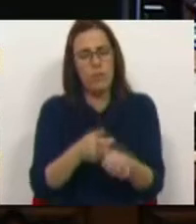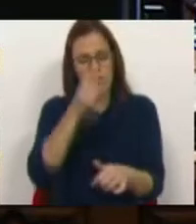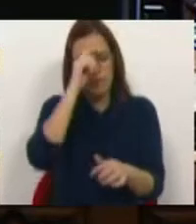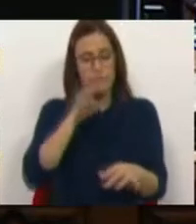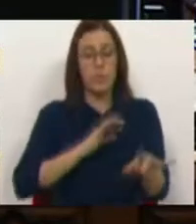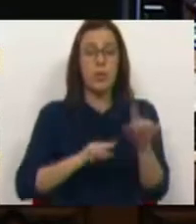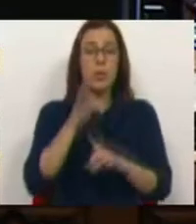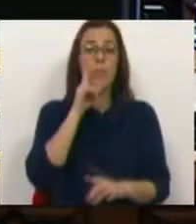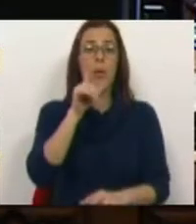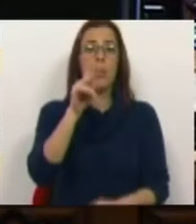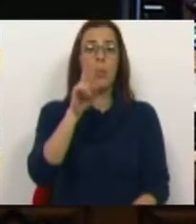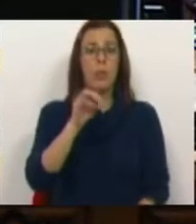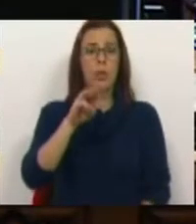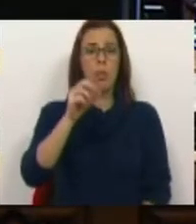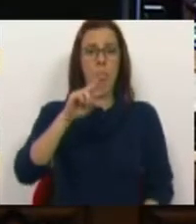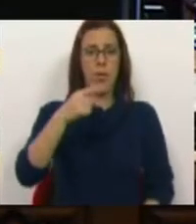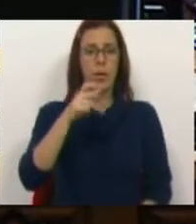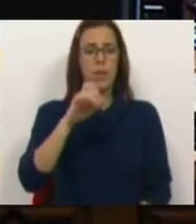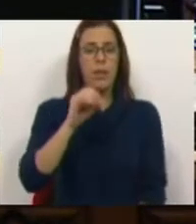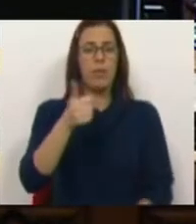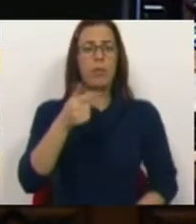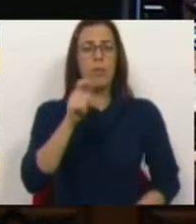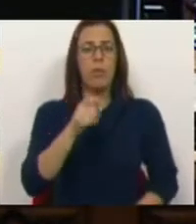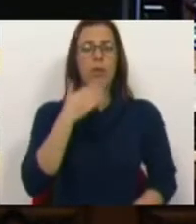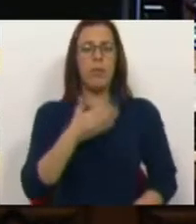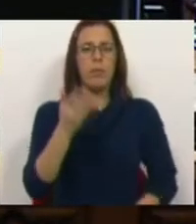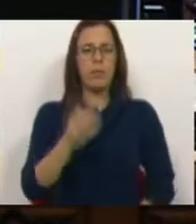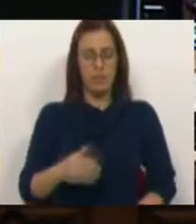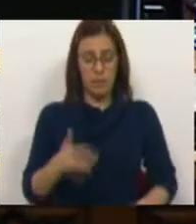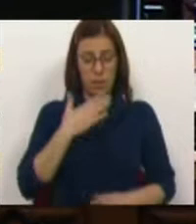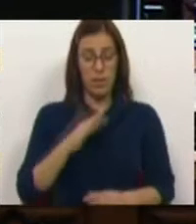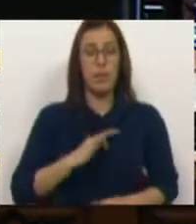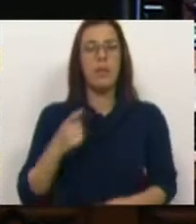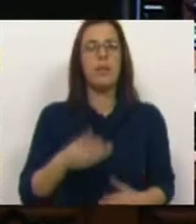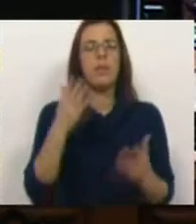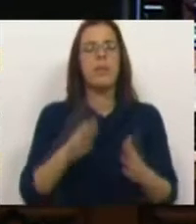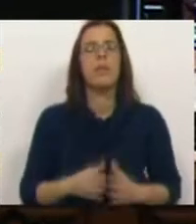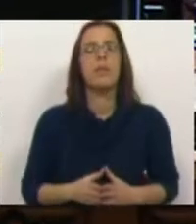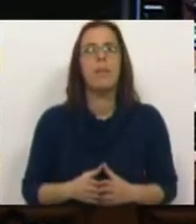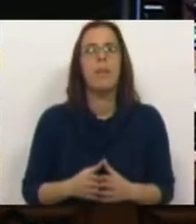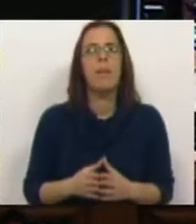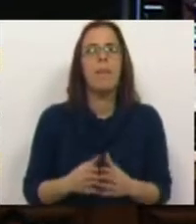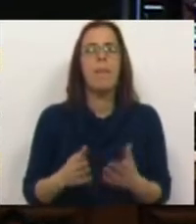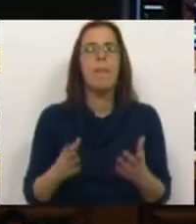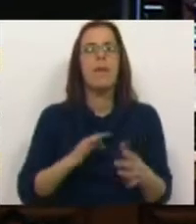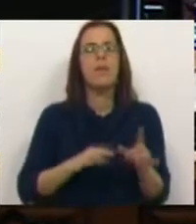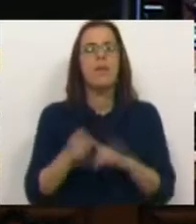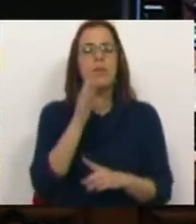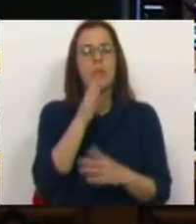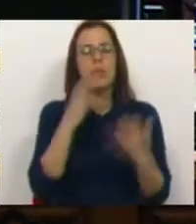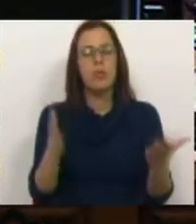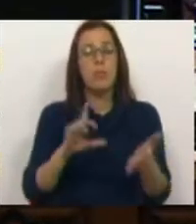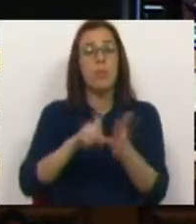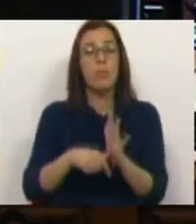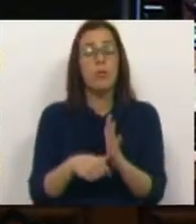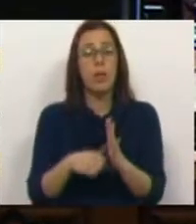Deputado Luís Monteiro, do Bloco de Esquerda. Muito obrigado, Sr. Presidente. Sras. e Srs. Deputados.